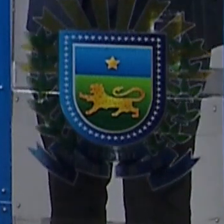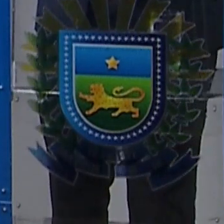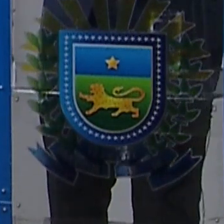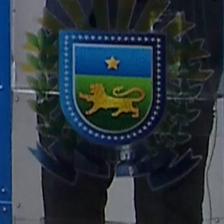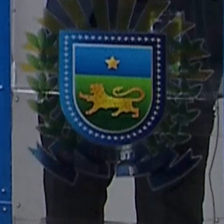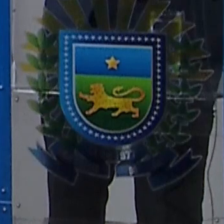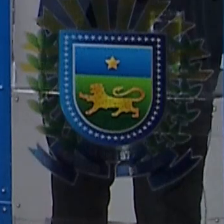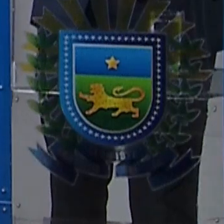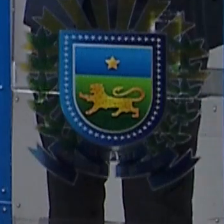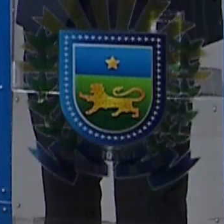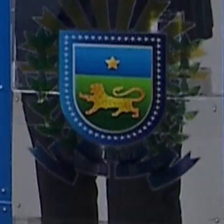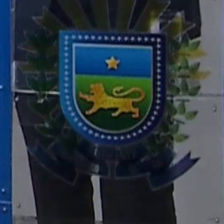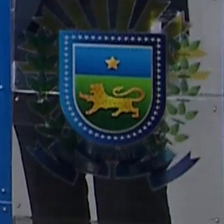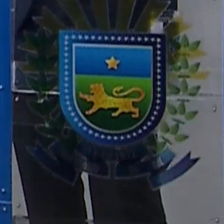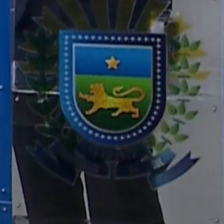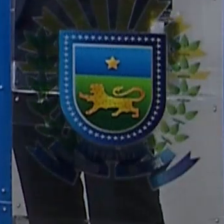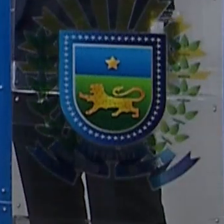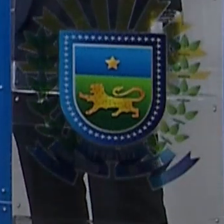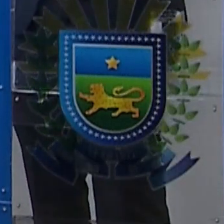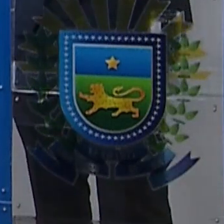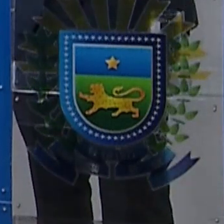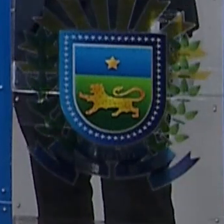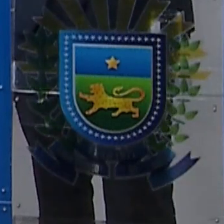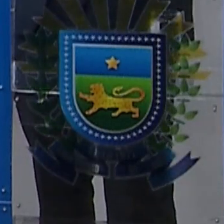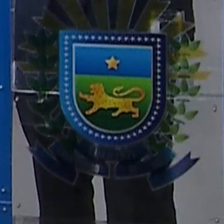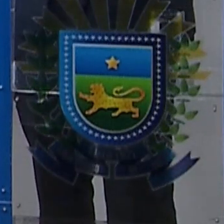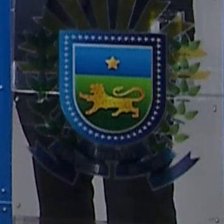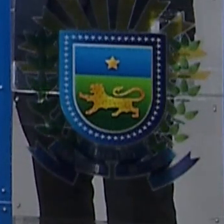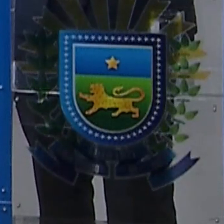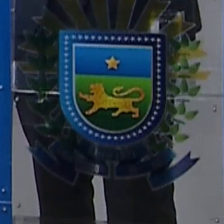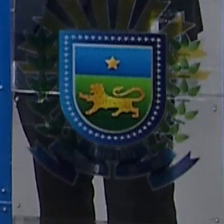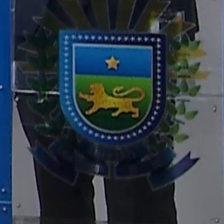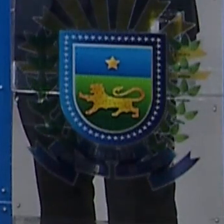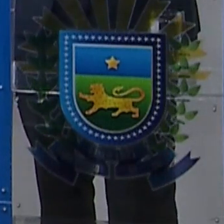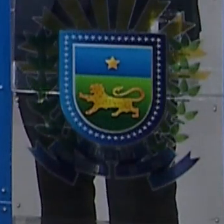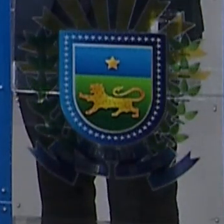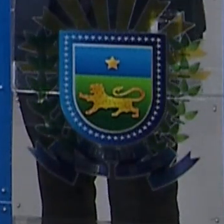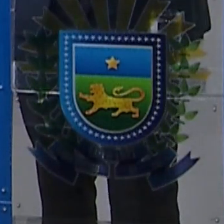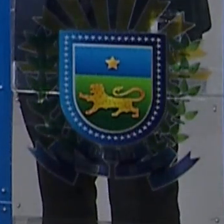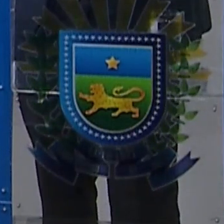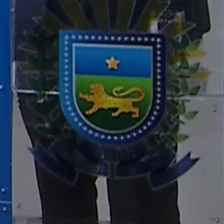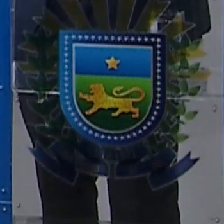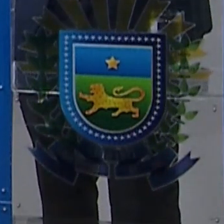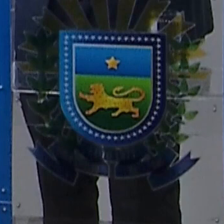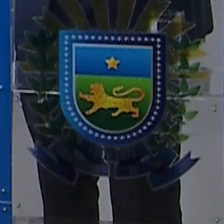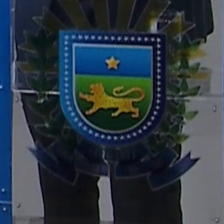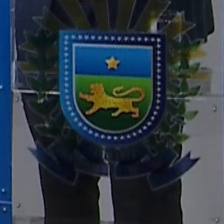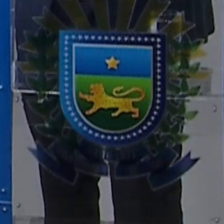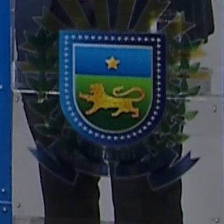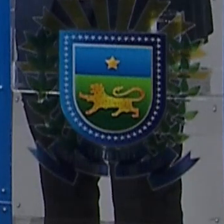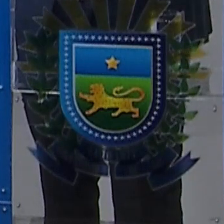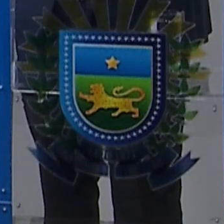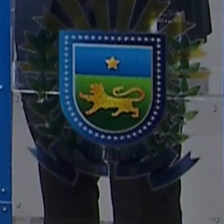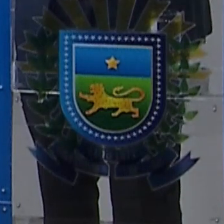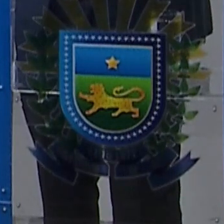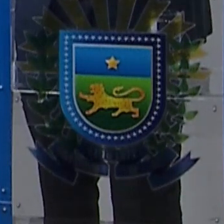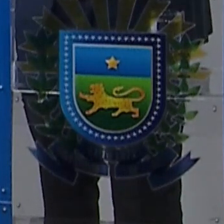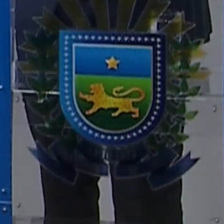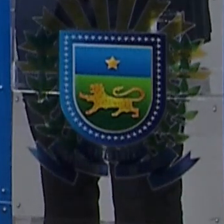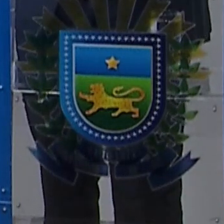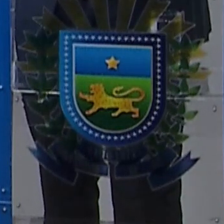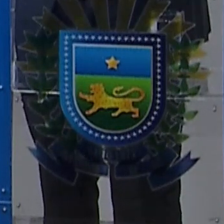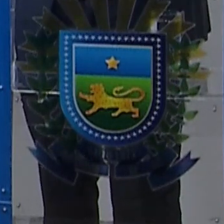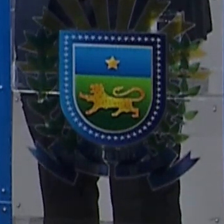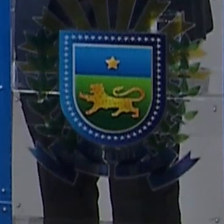horas e 27 minutos ao vivo, com a Lívia Machado, porque, fim da sessão, entrevista coletiva ao vivo aqui na TV Alemes, governador Eduardo